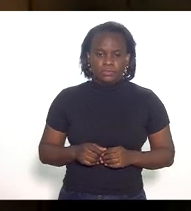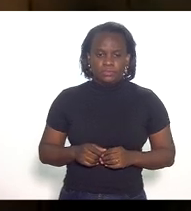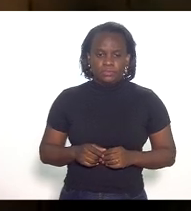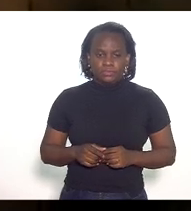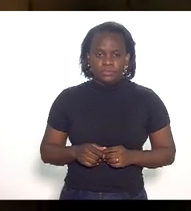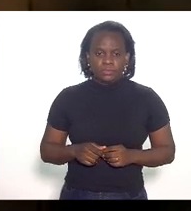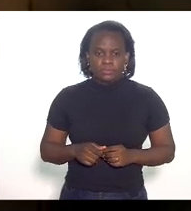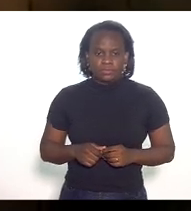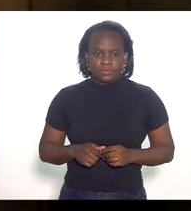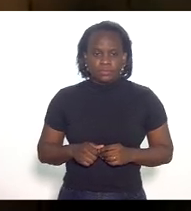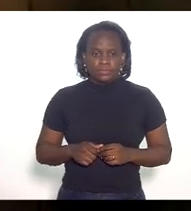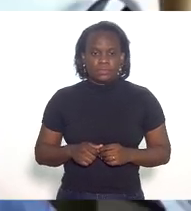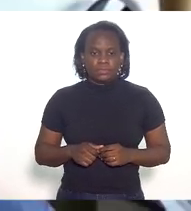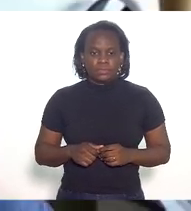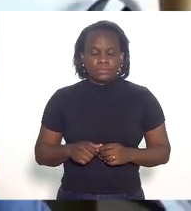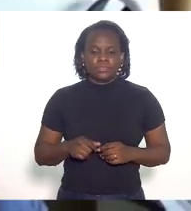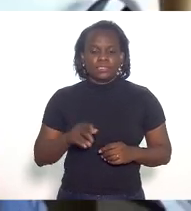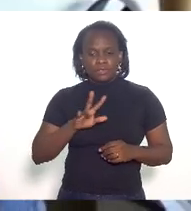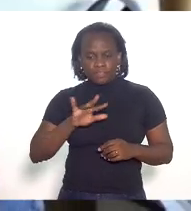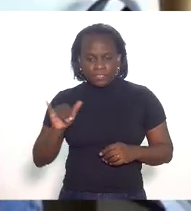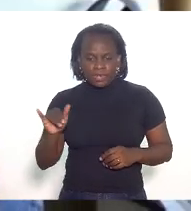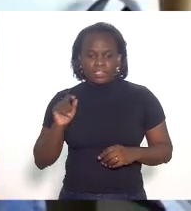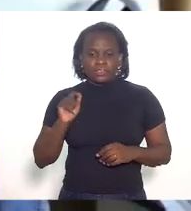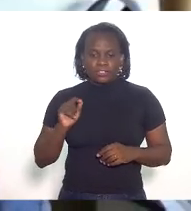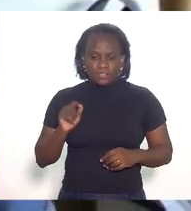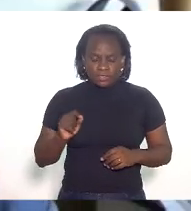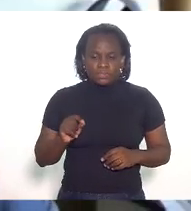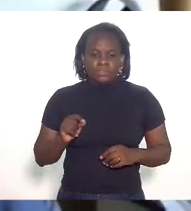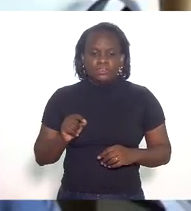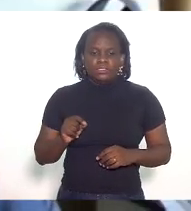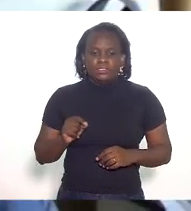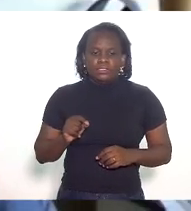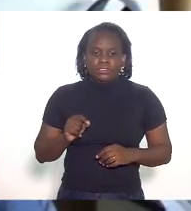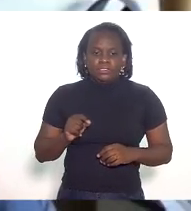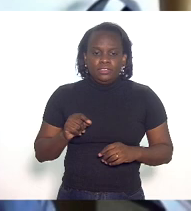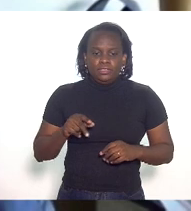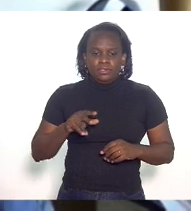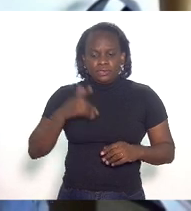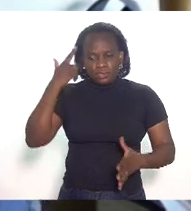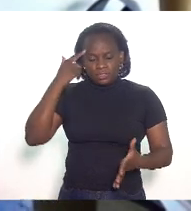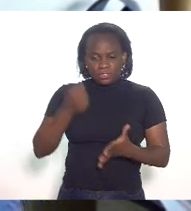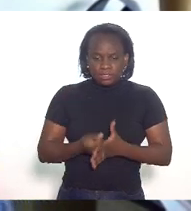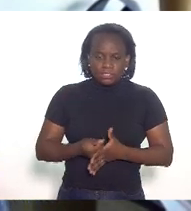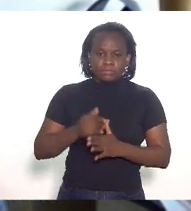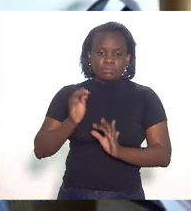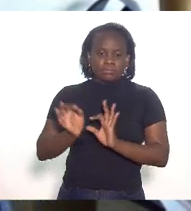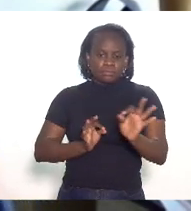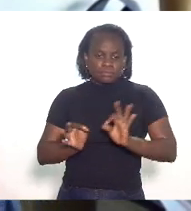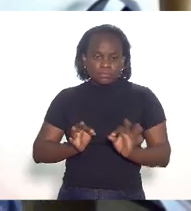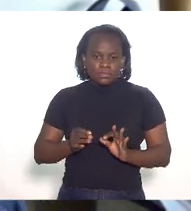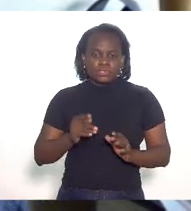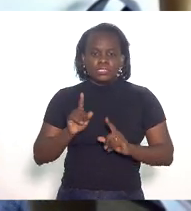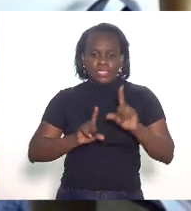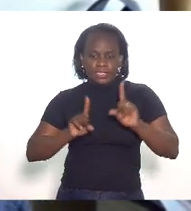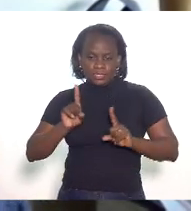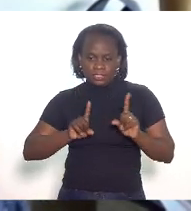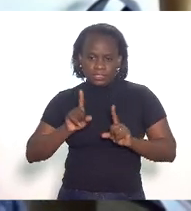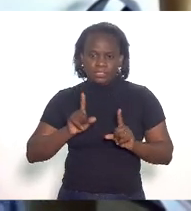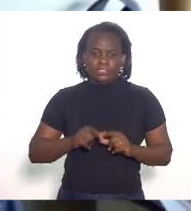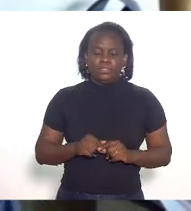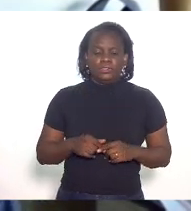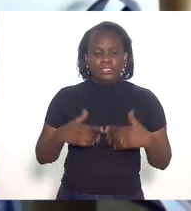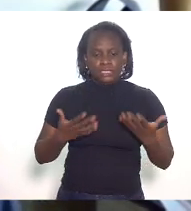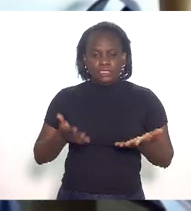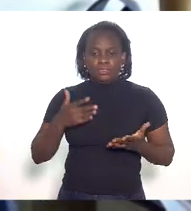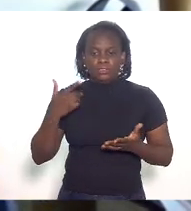elas serão claramente aquelas que forem definidas no processo licitatório então